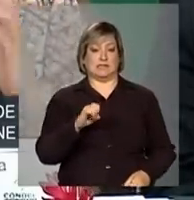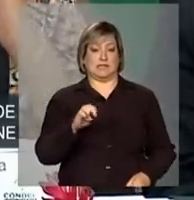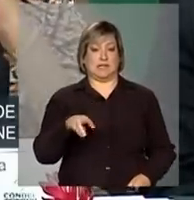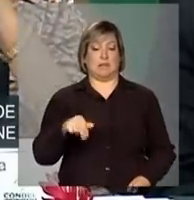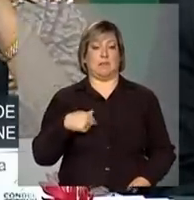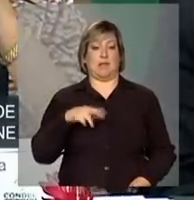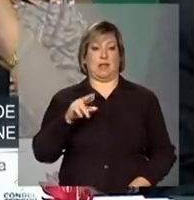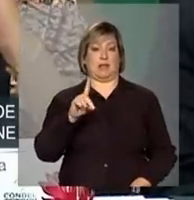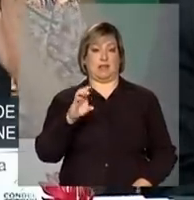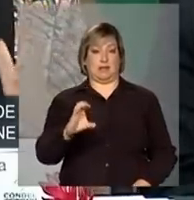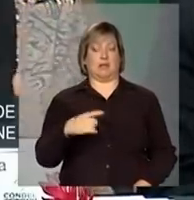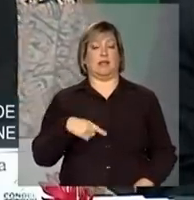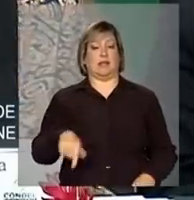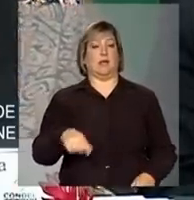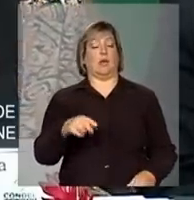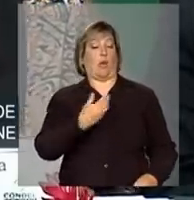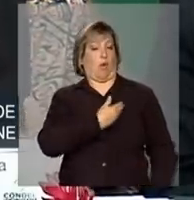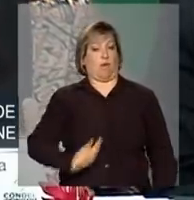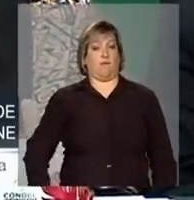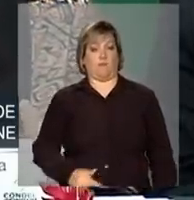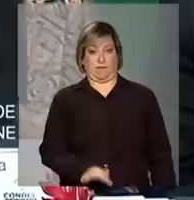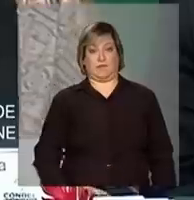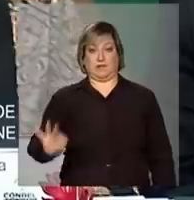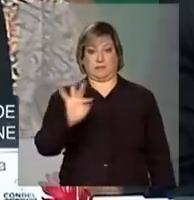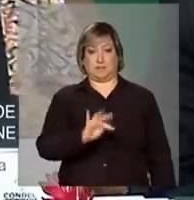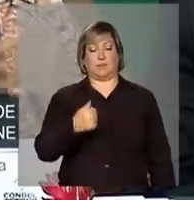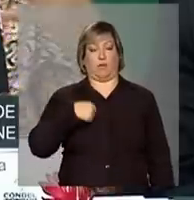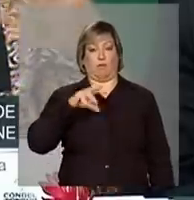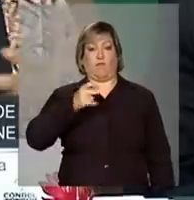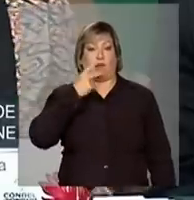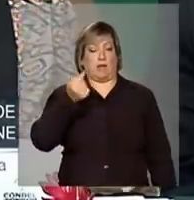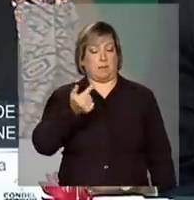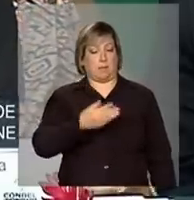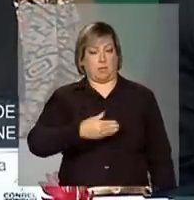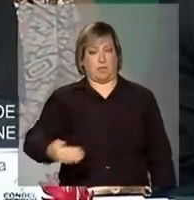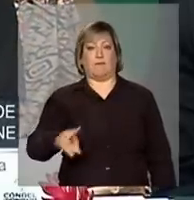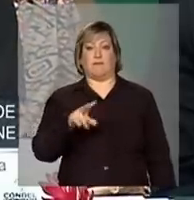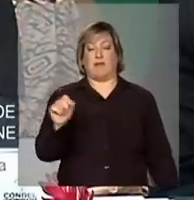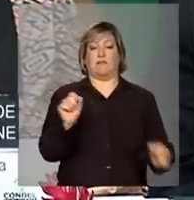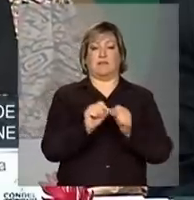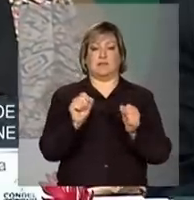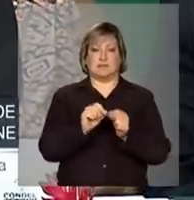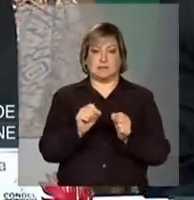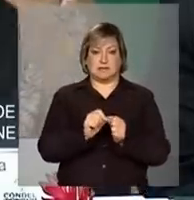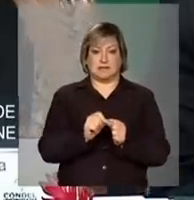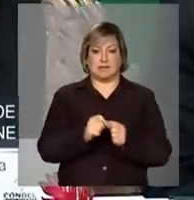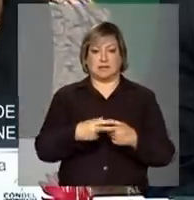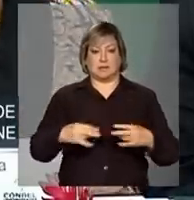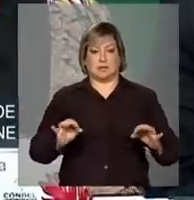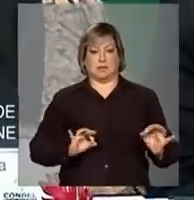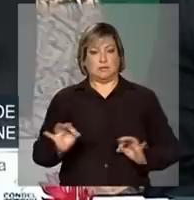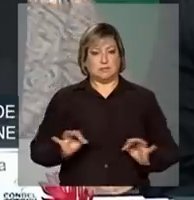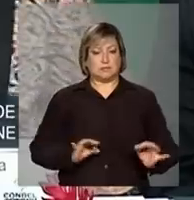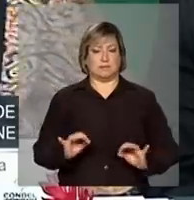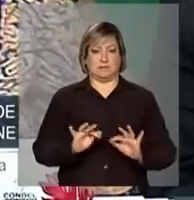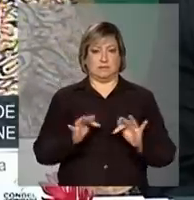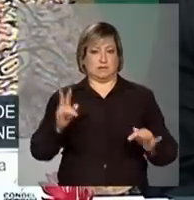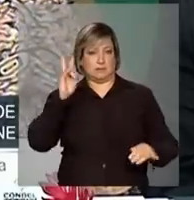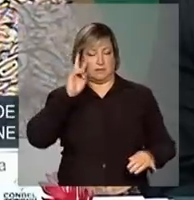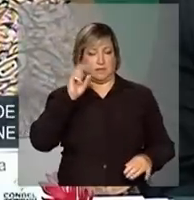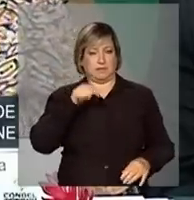O governo federal, e eu vou falar daqui a pouco, vai tomar medidas de simplificação